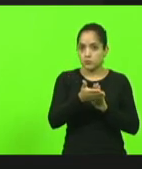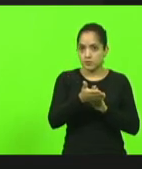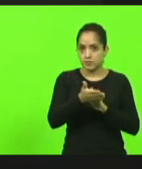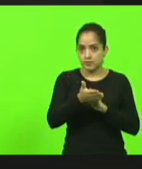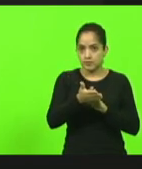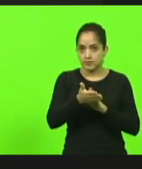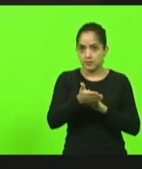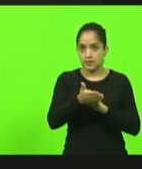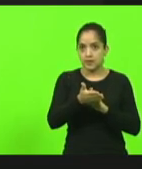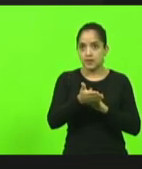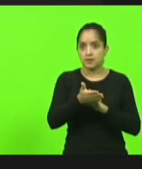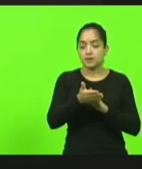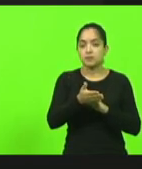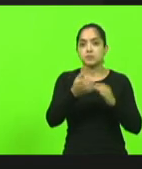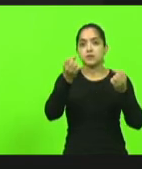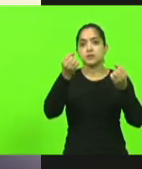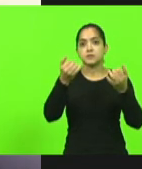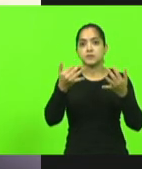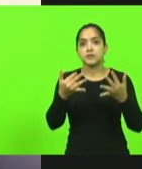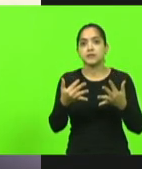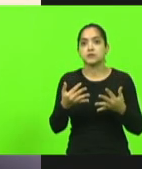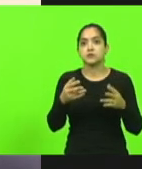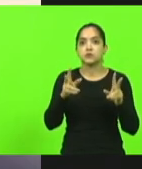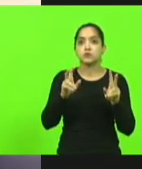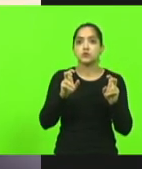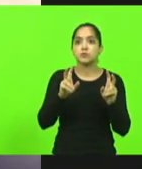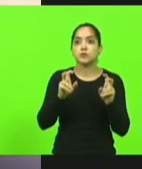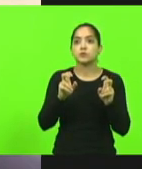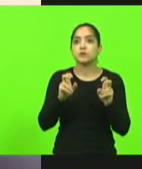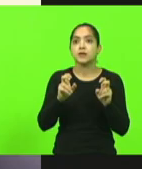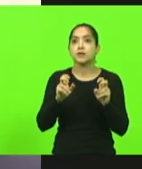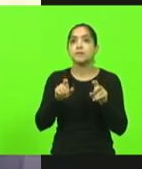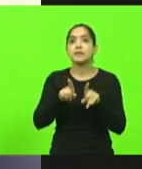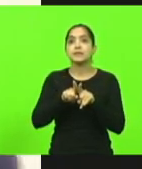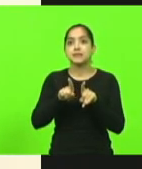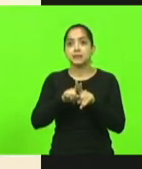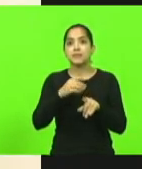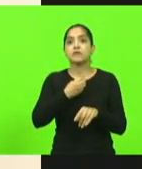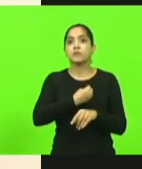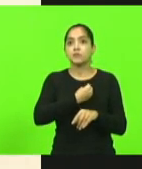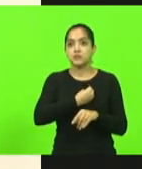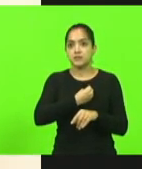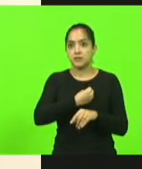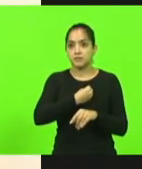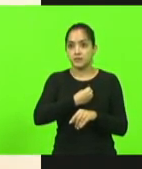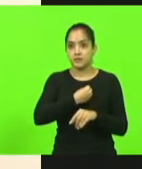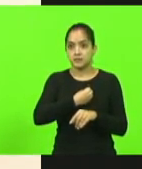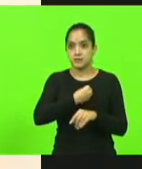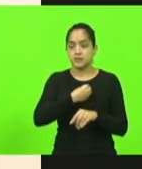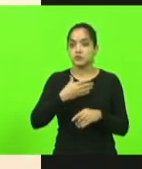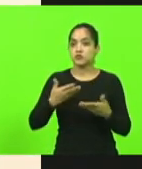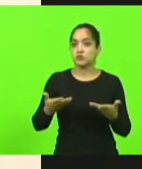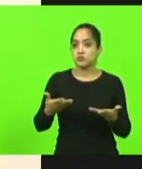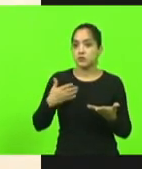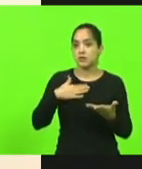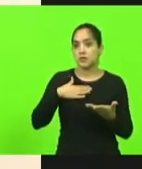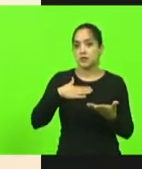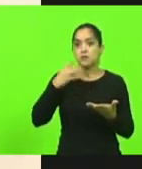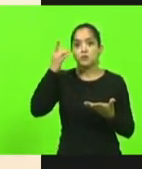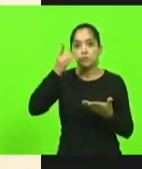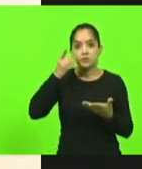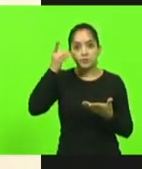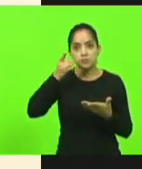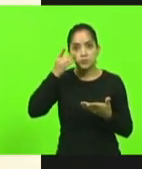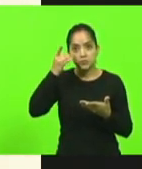colocações e dizer que também estaremos presentes, eu como deputado do Partido